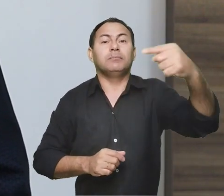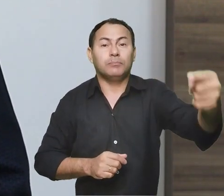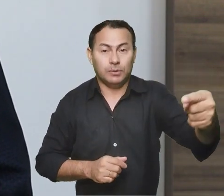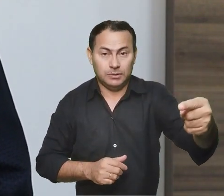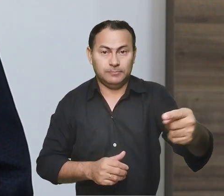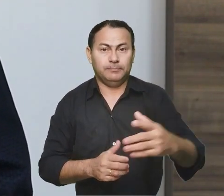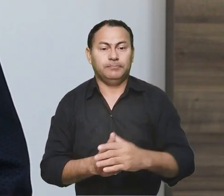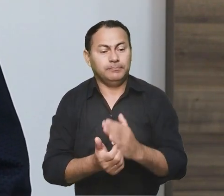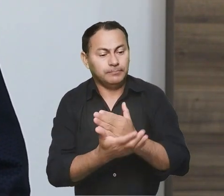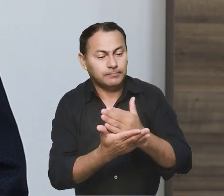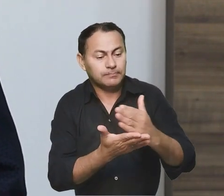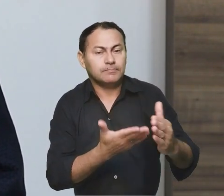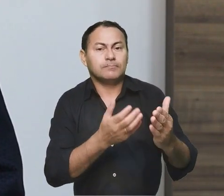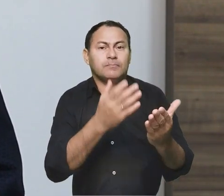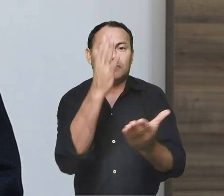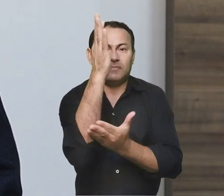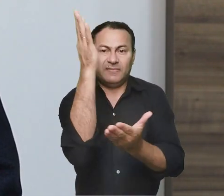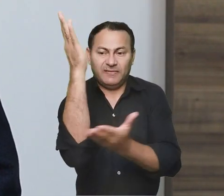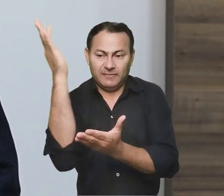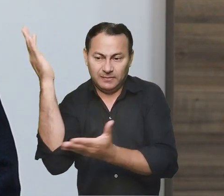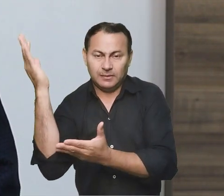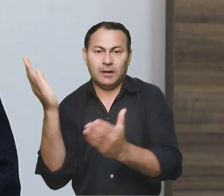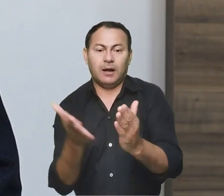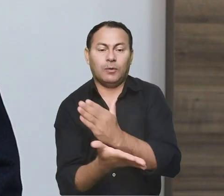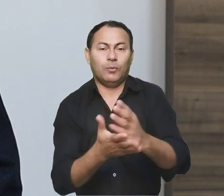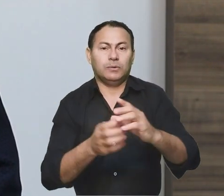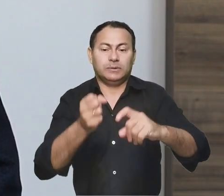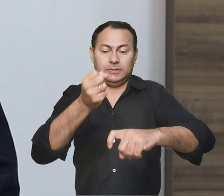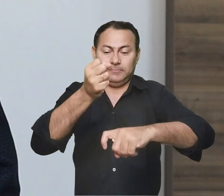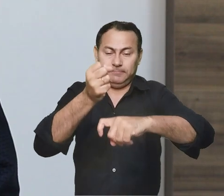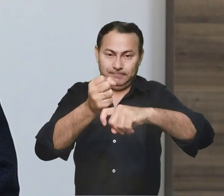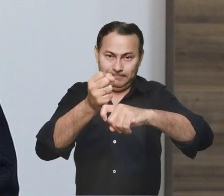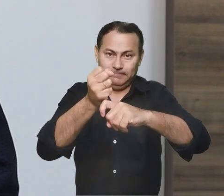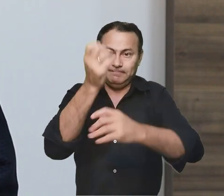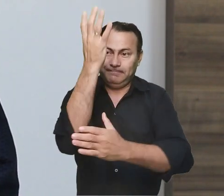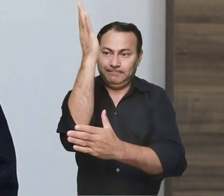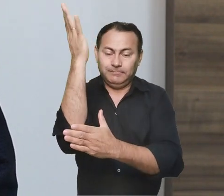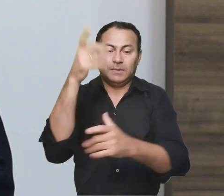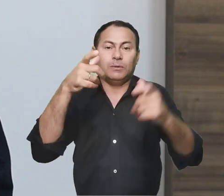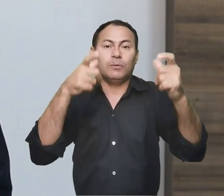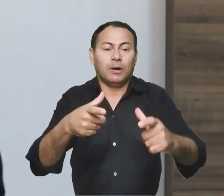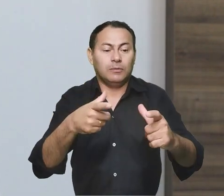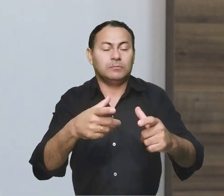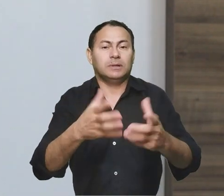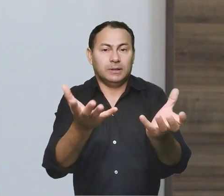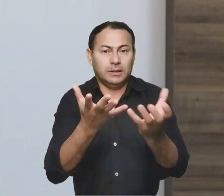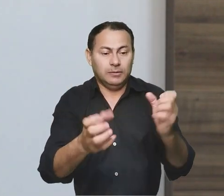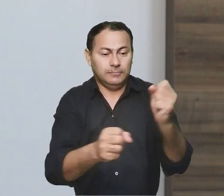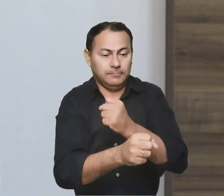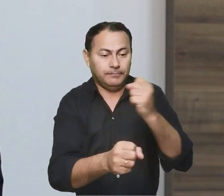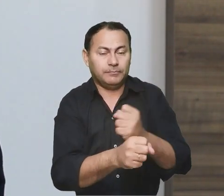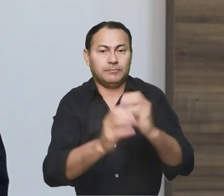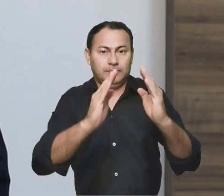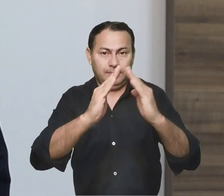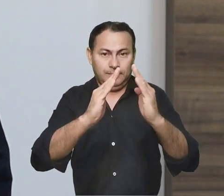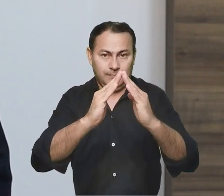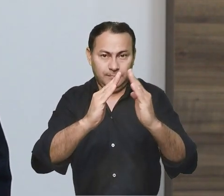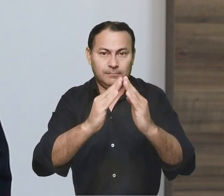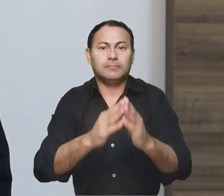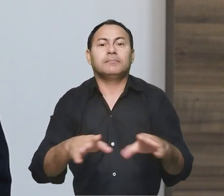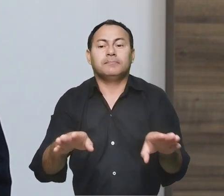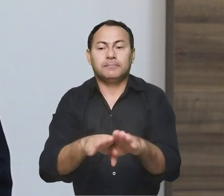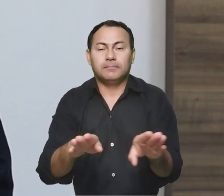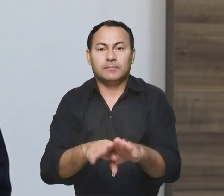depois iniciar a derrubada de alguns cajueiros no local onde a gente pretendia construir a